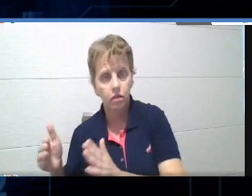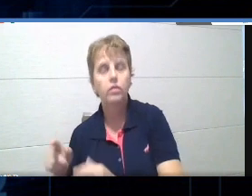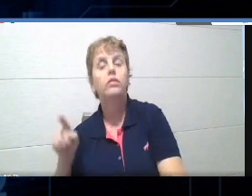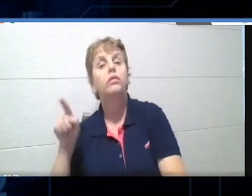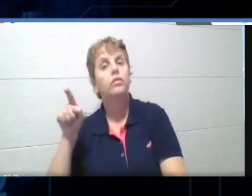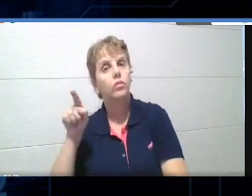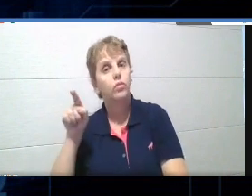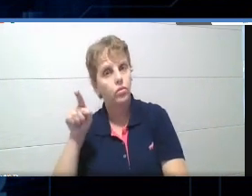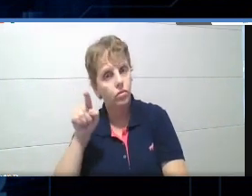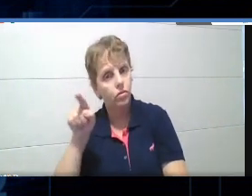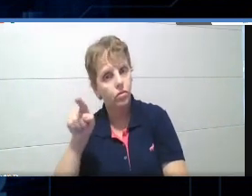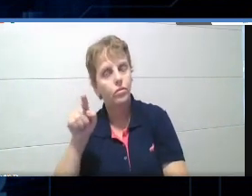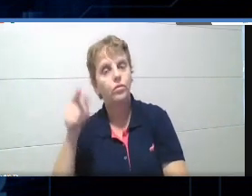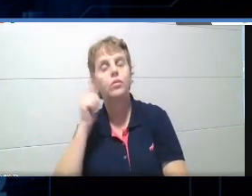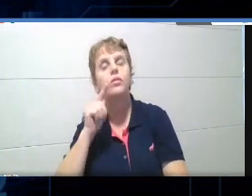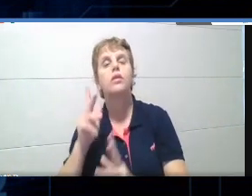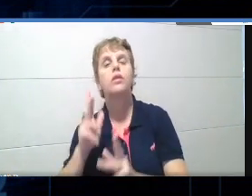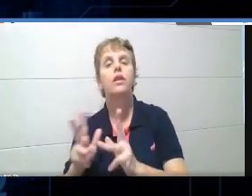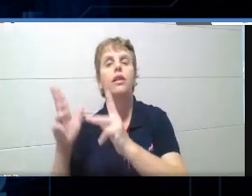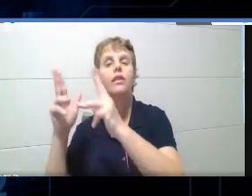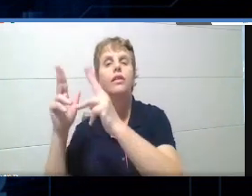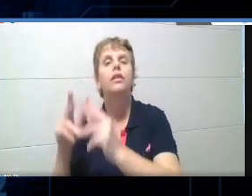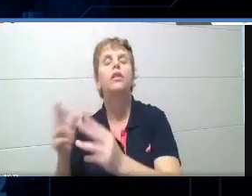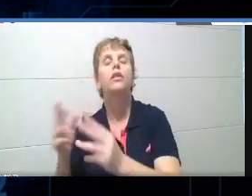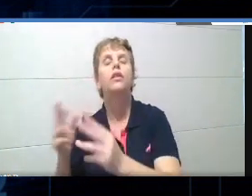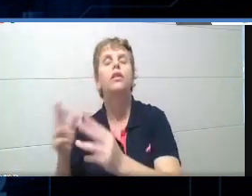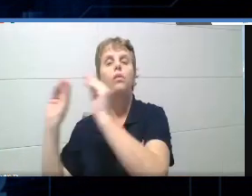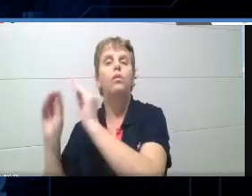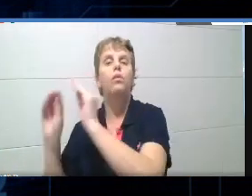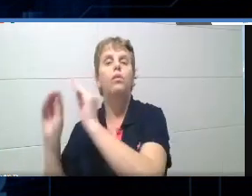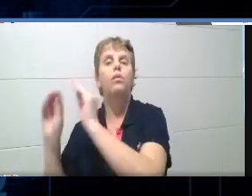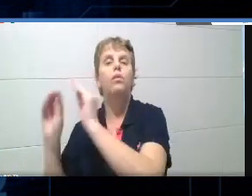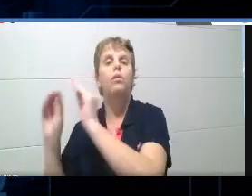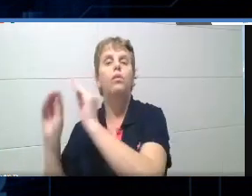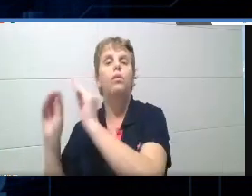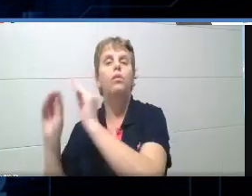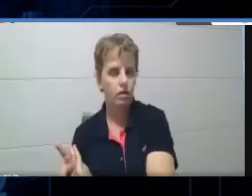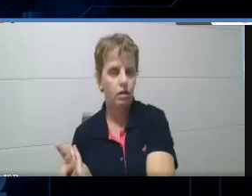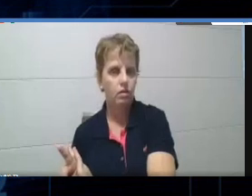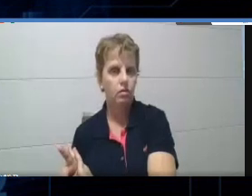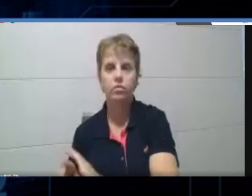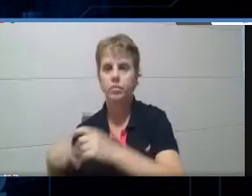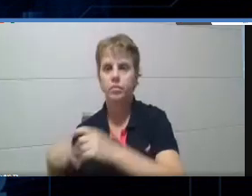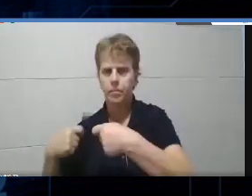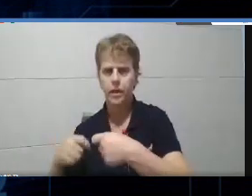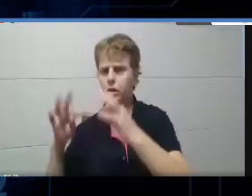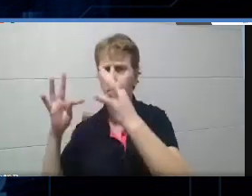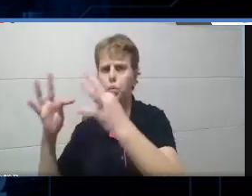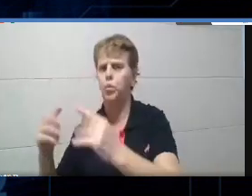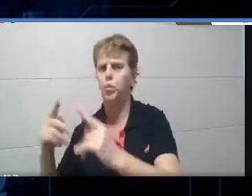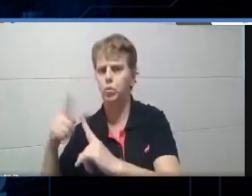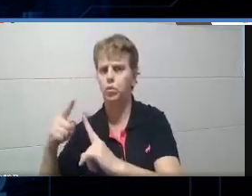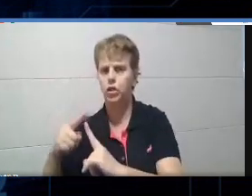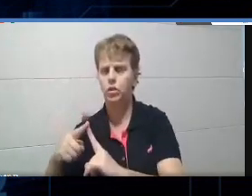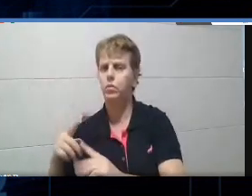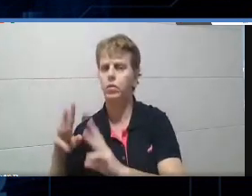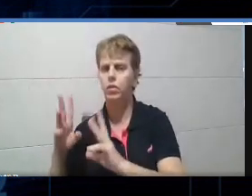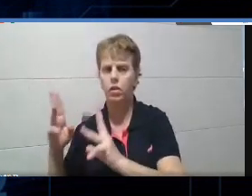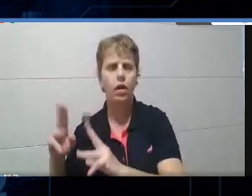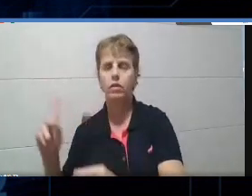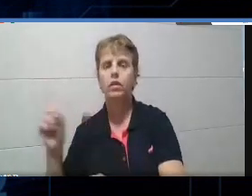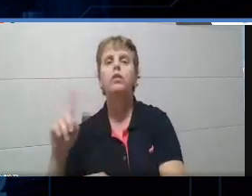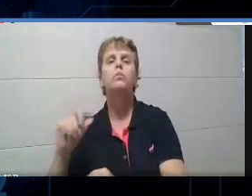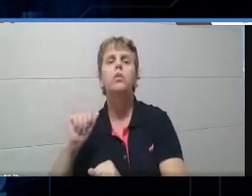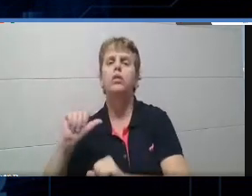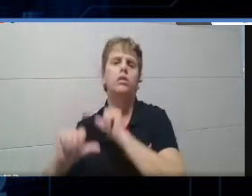editando as questões e estar inserindo as questões. Não precisa, necessariamente, ser todas as questões do mesmo tipo. Você pode diversificar isso,